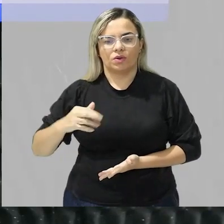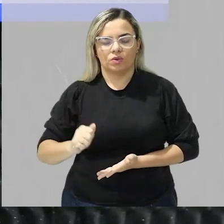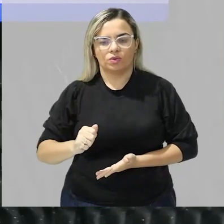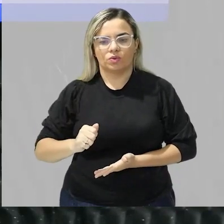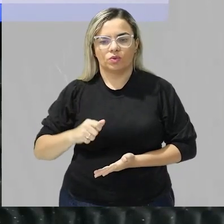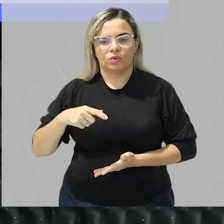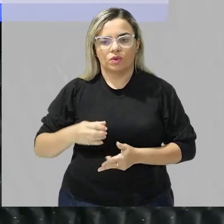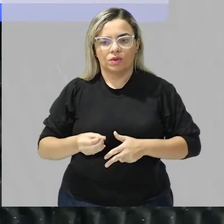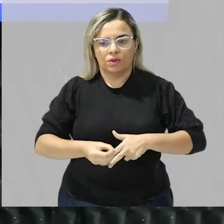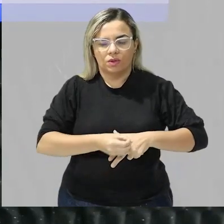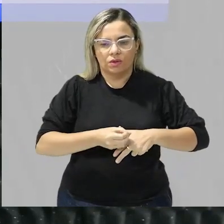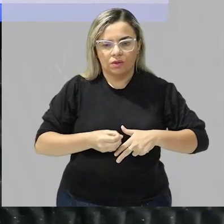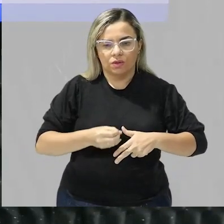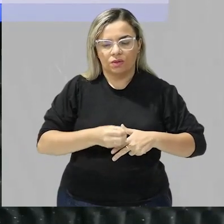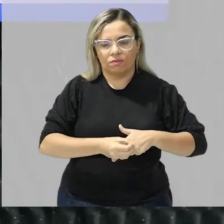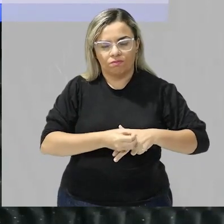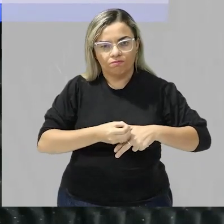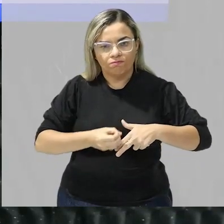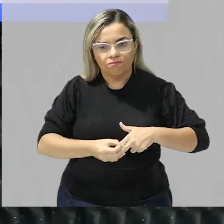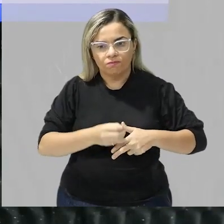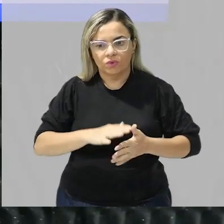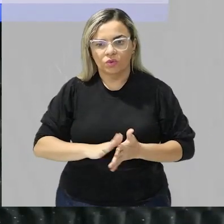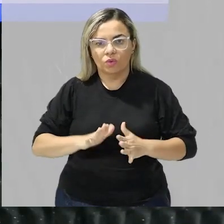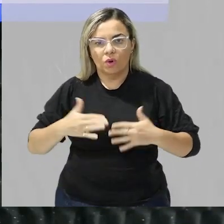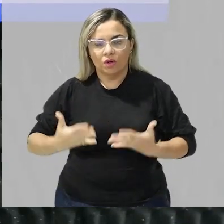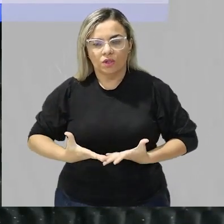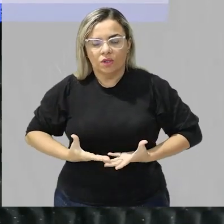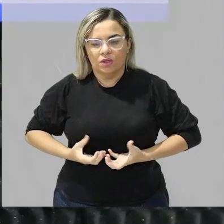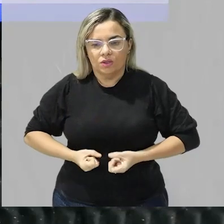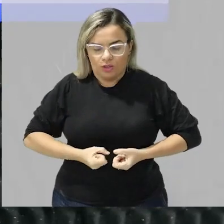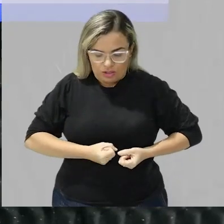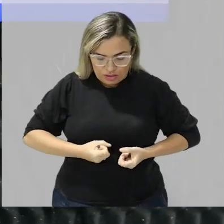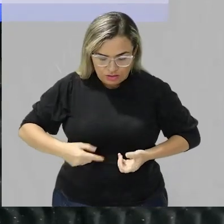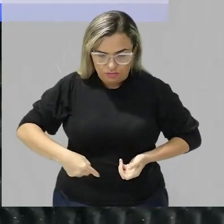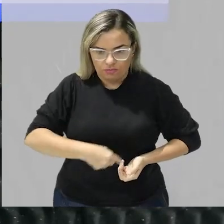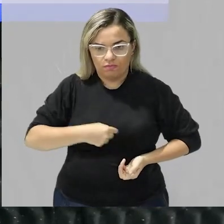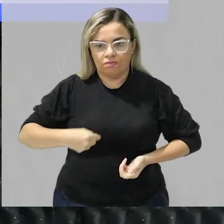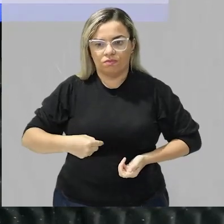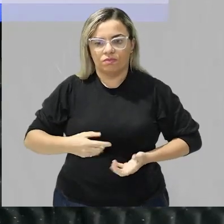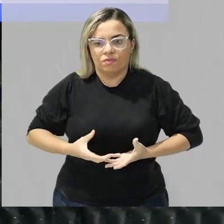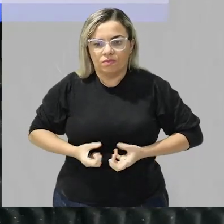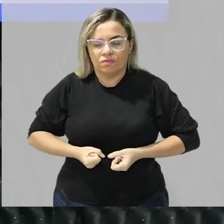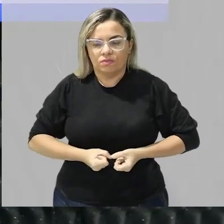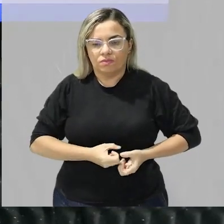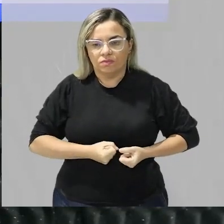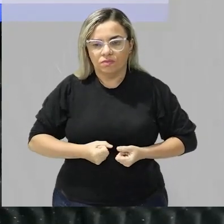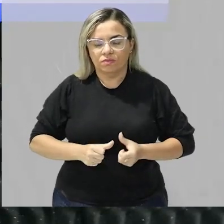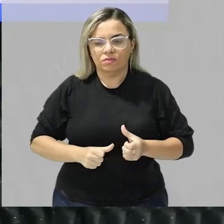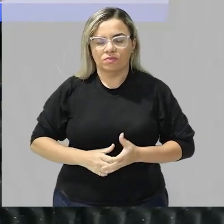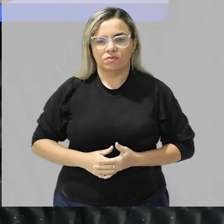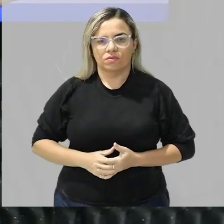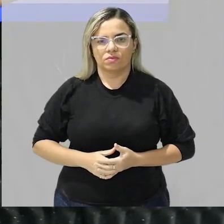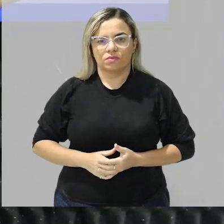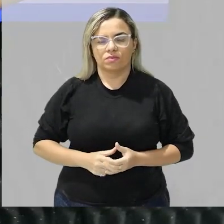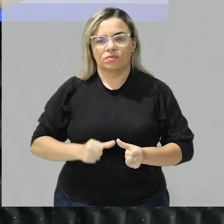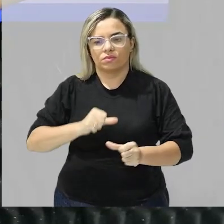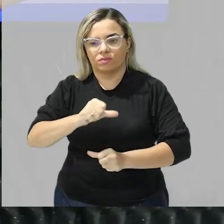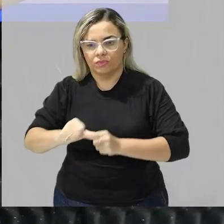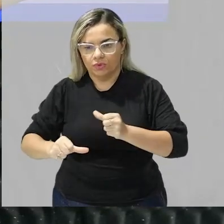quando ela ela é digerida ela é transformada em